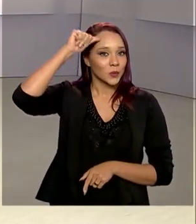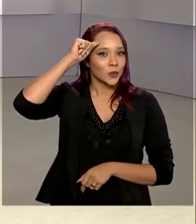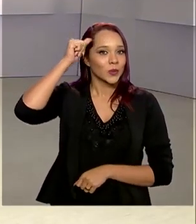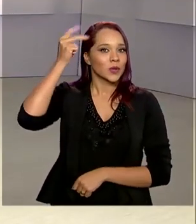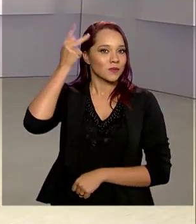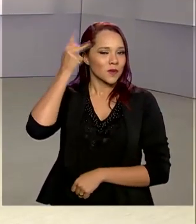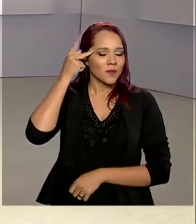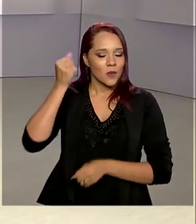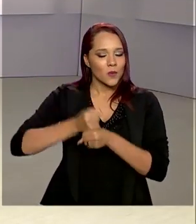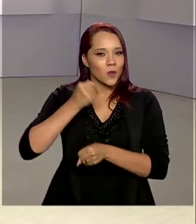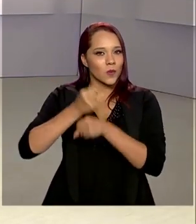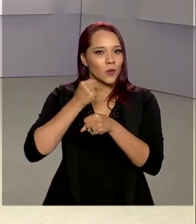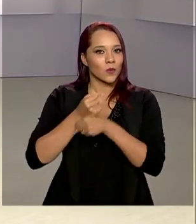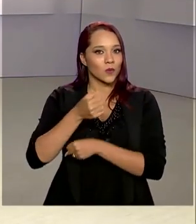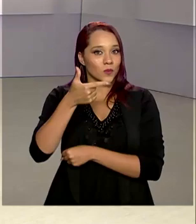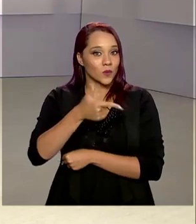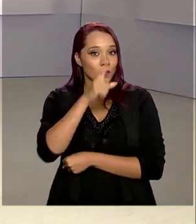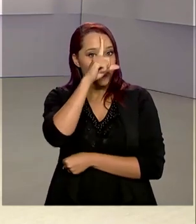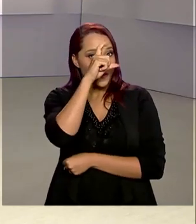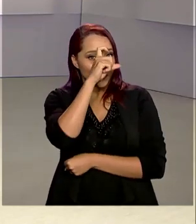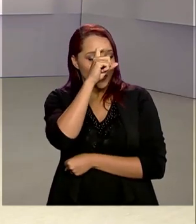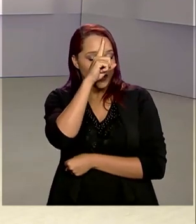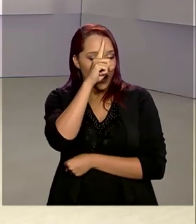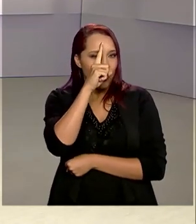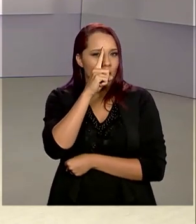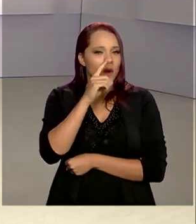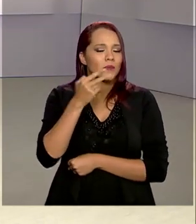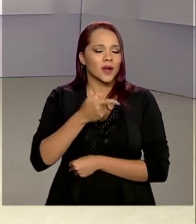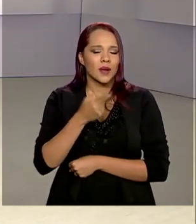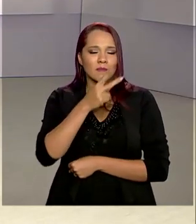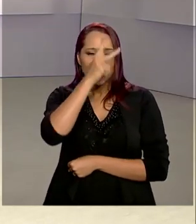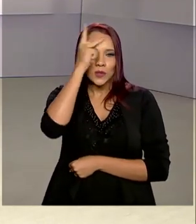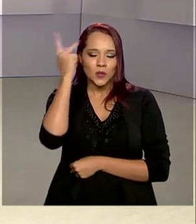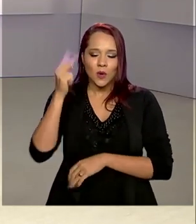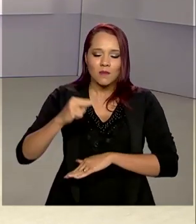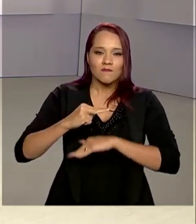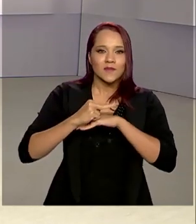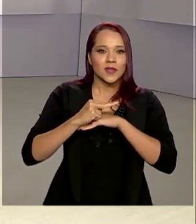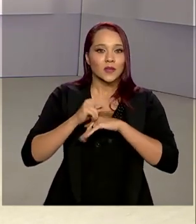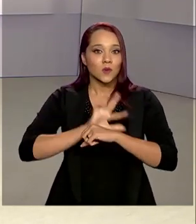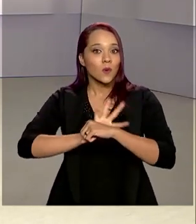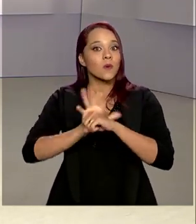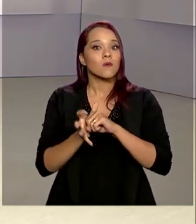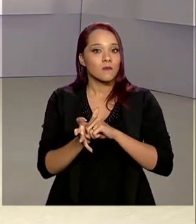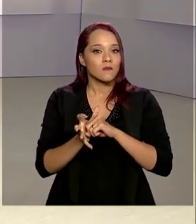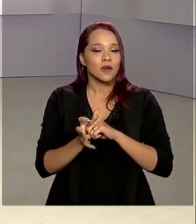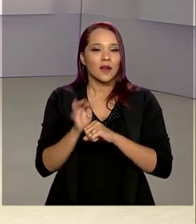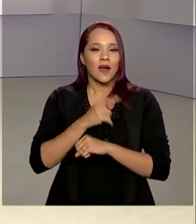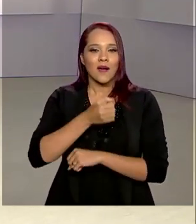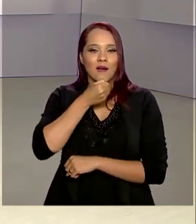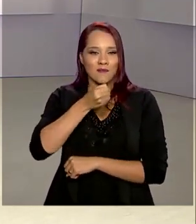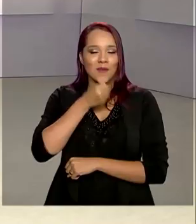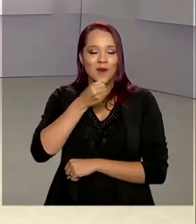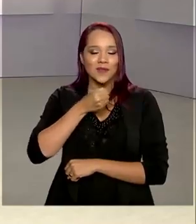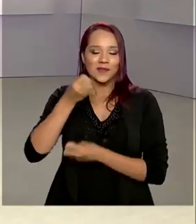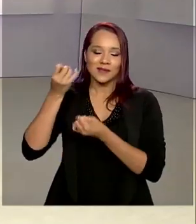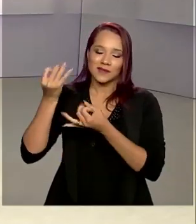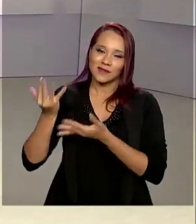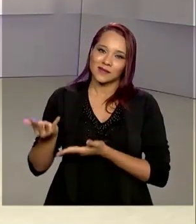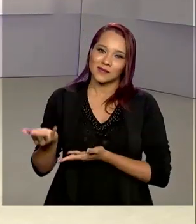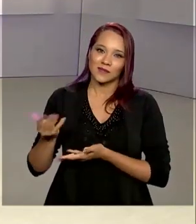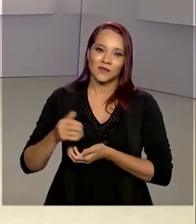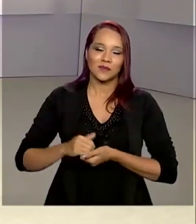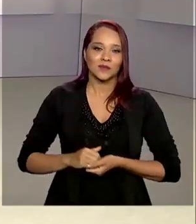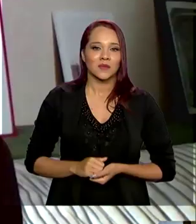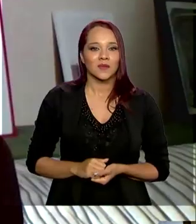está construindo dois hospitais de campanha para atender pacientes com o coronavírus. A repórter Priscila Kersh tem os detalhes.